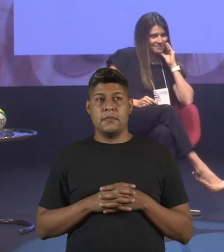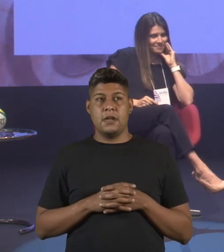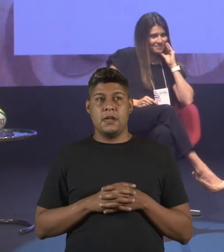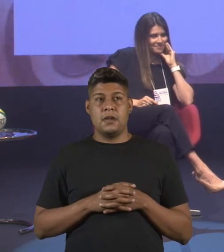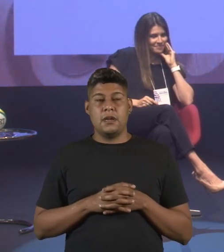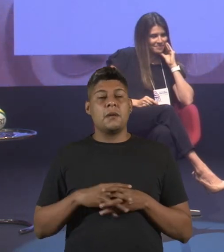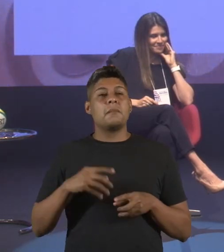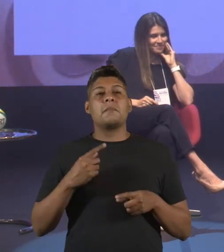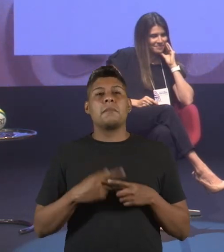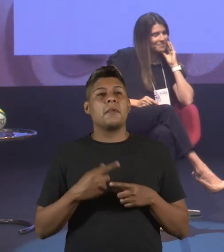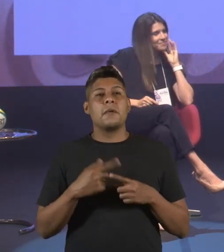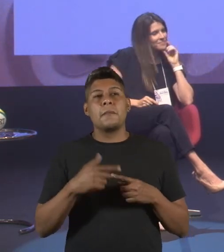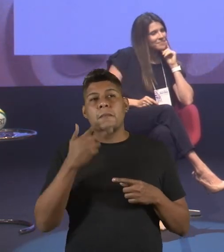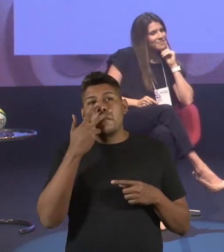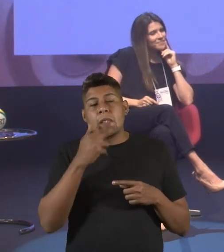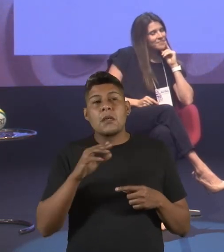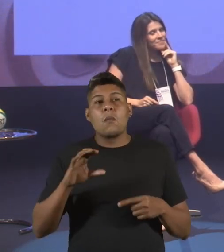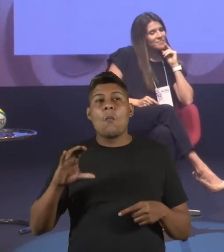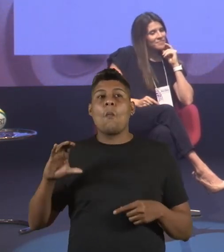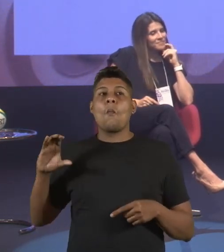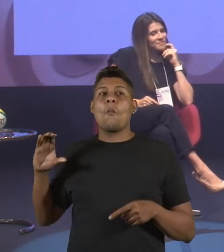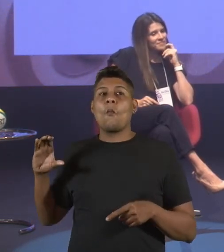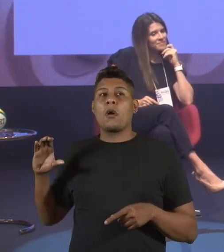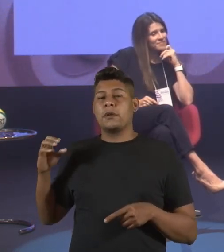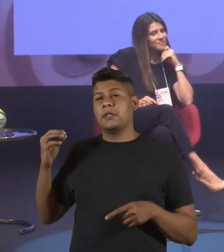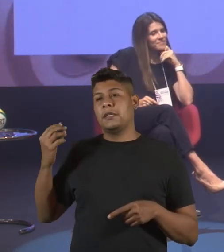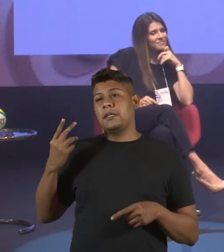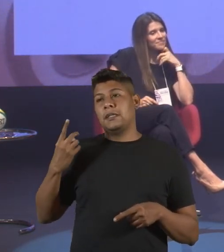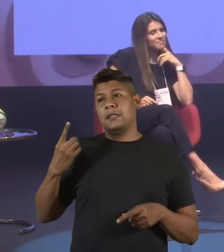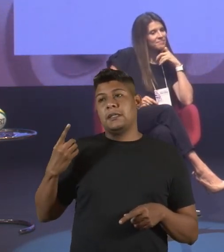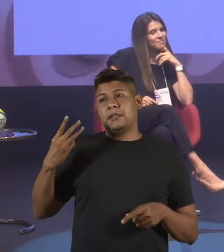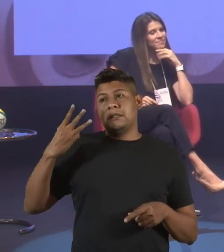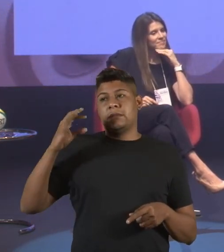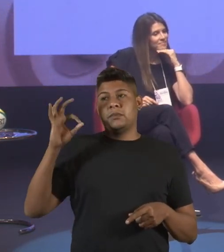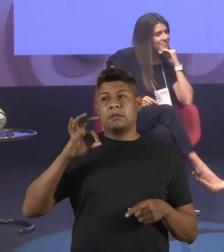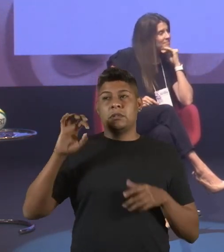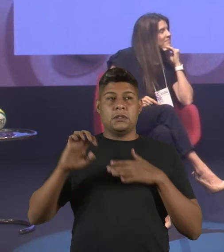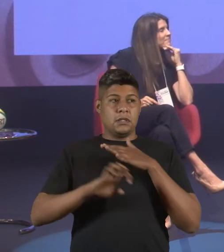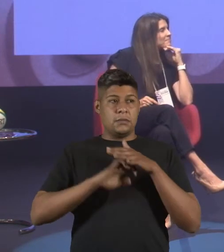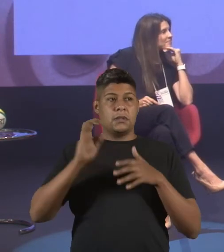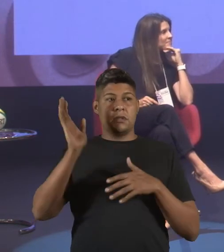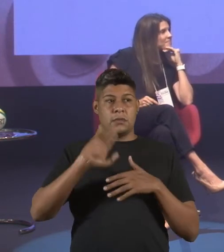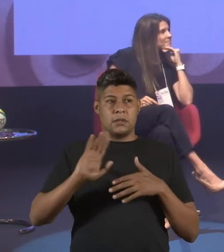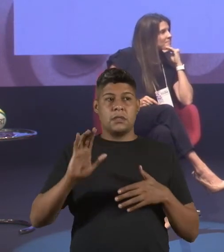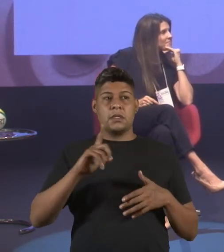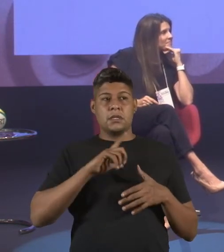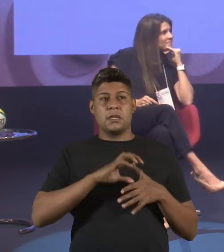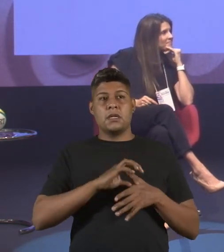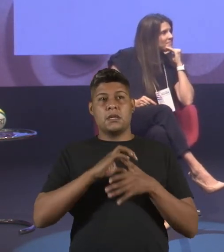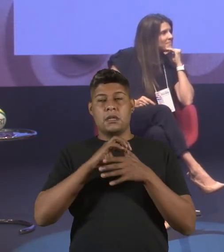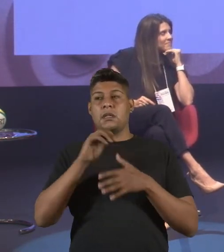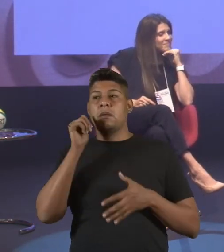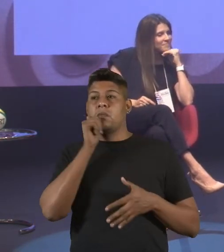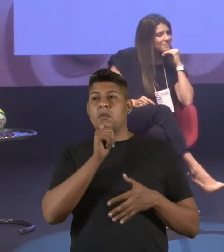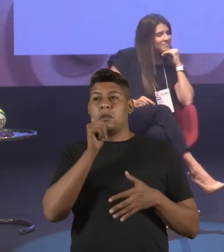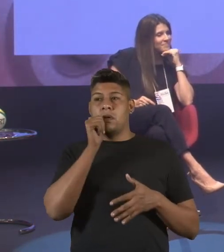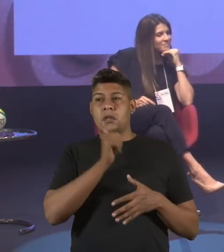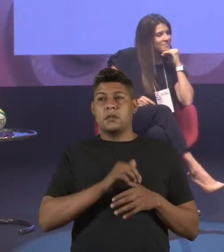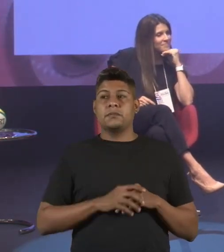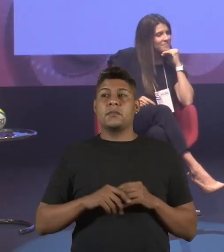Por que a gente parece invisível? Apenas 13% das empresas brasileiras são lideradas por uma mulher.